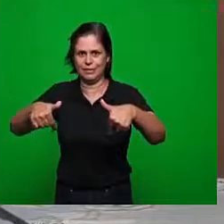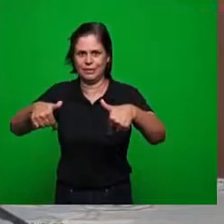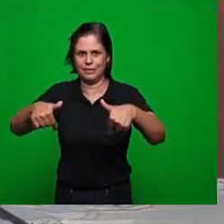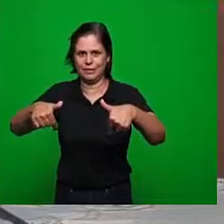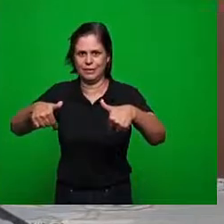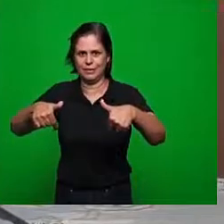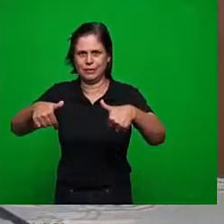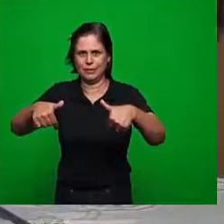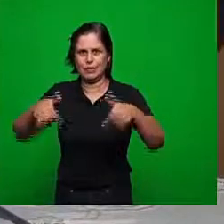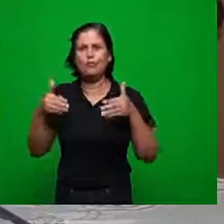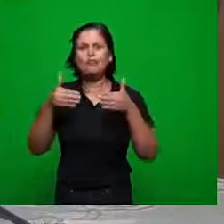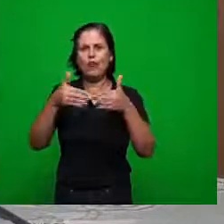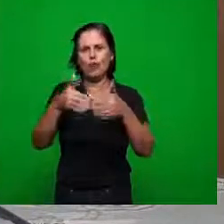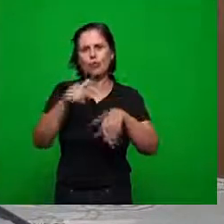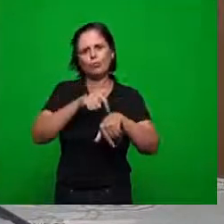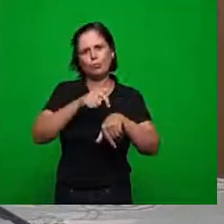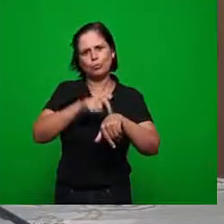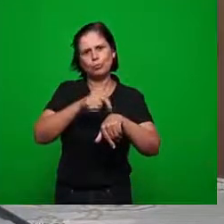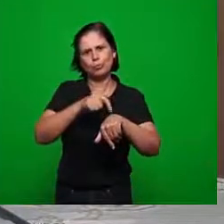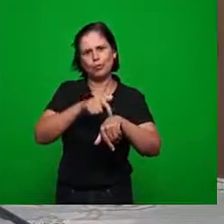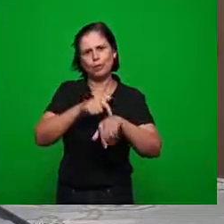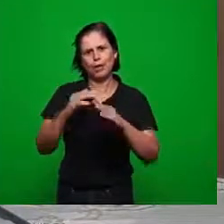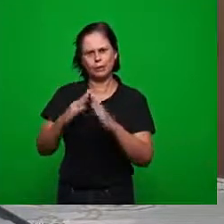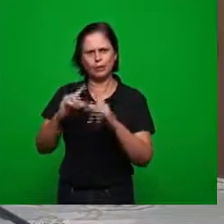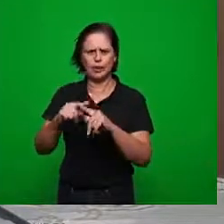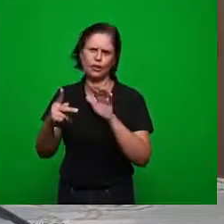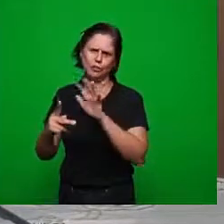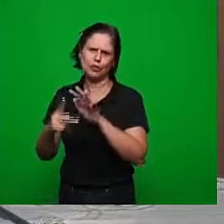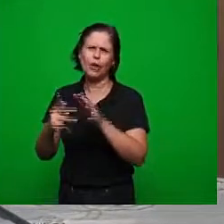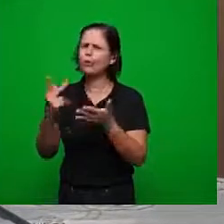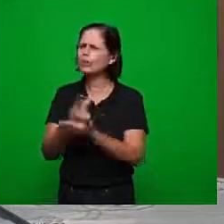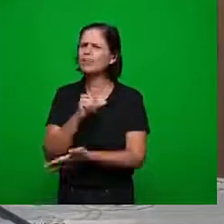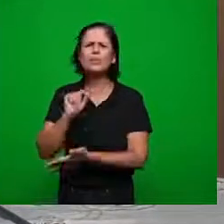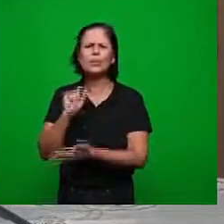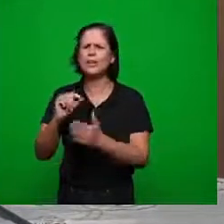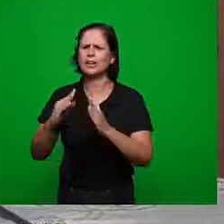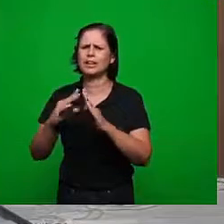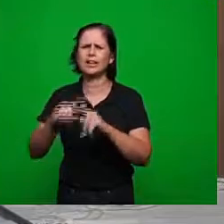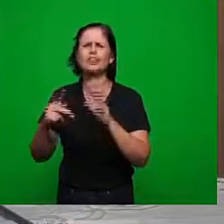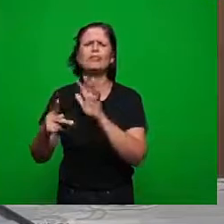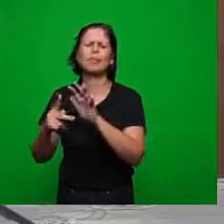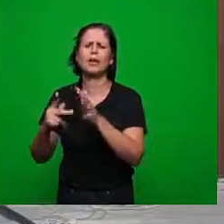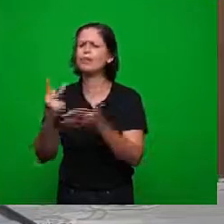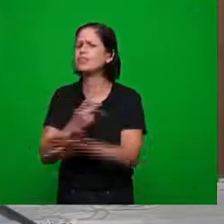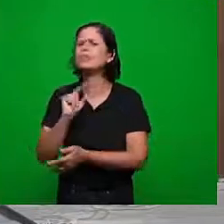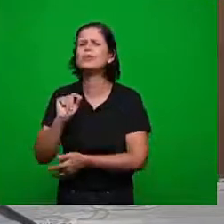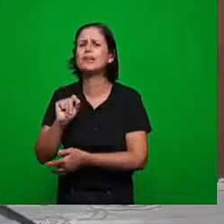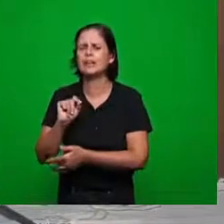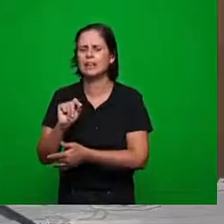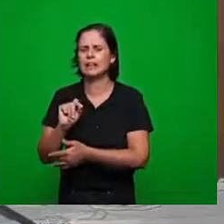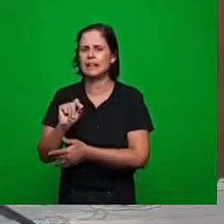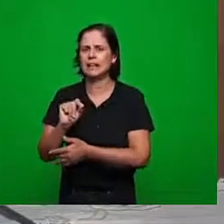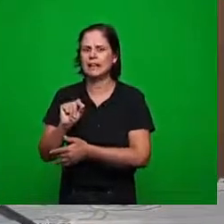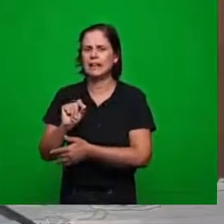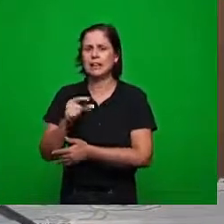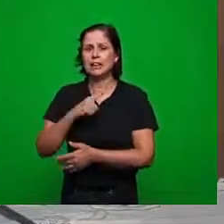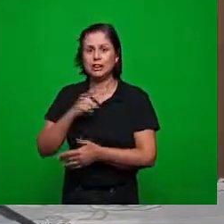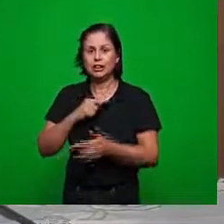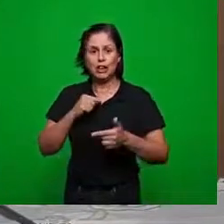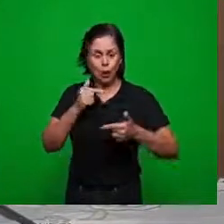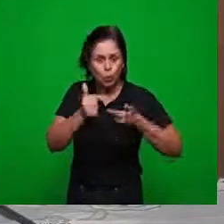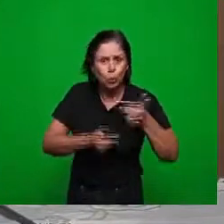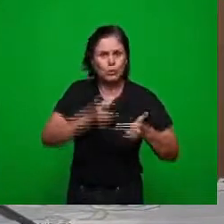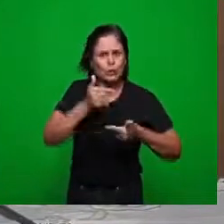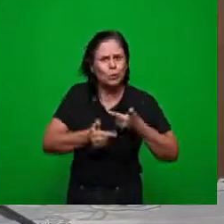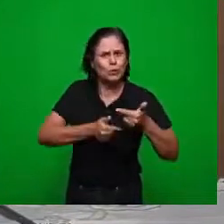aquele período o que que estava acontecendo naquele período havia uma luta para